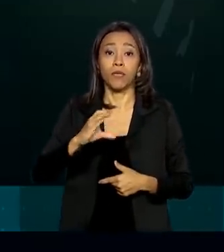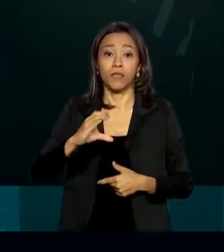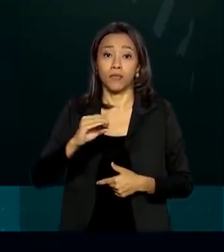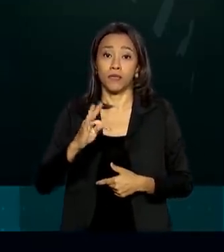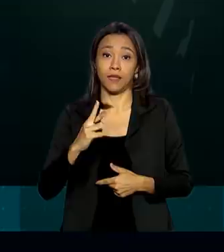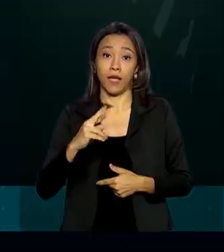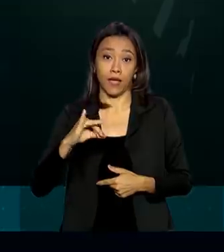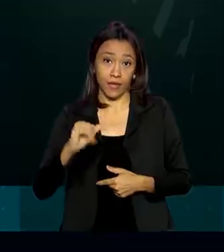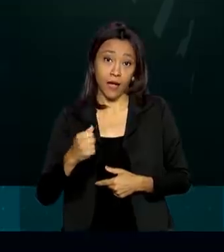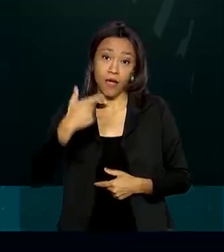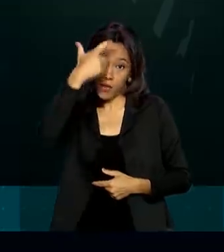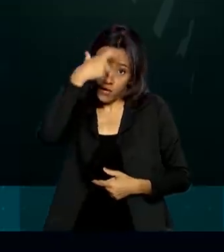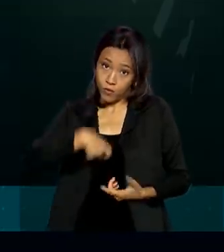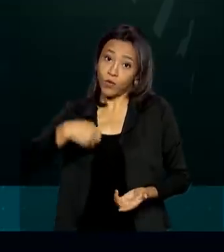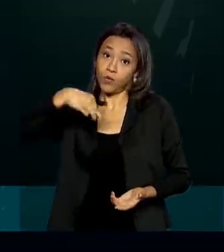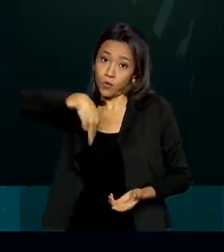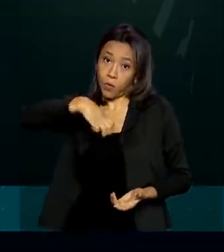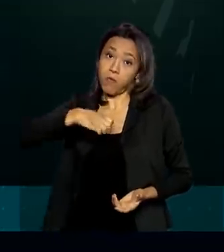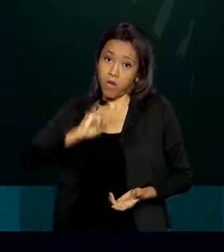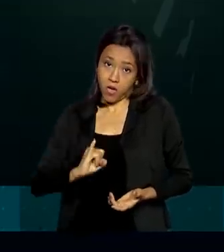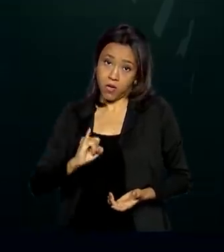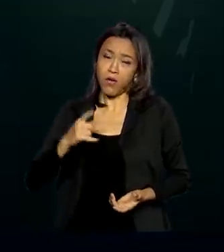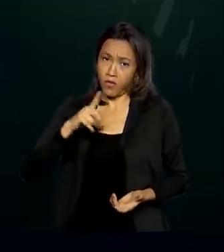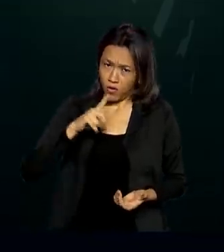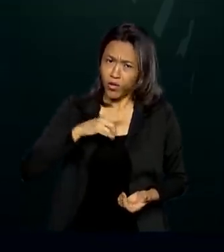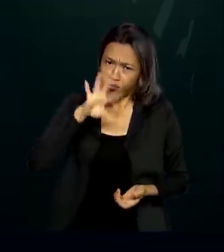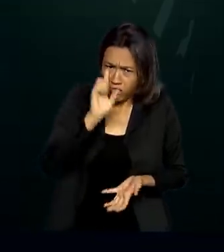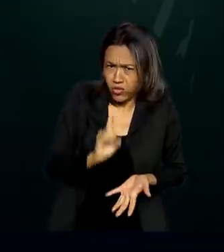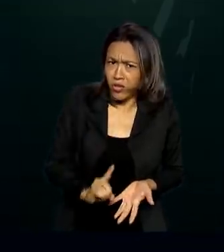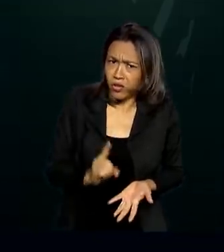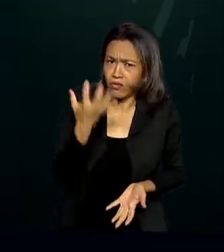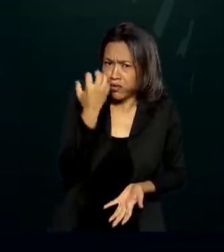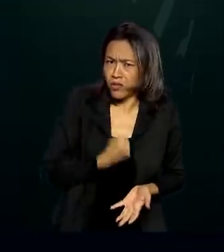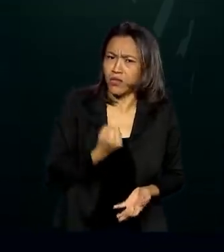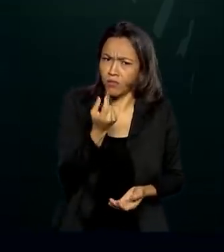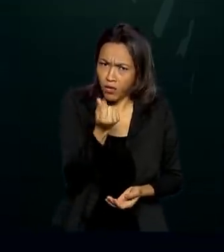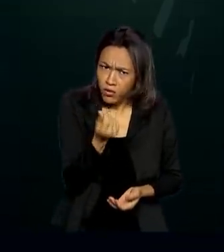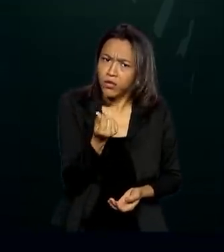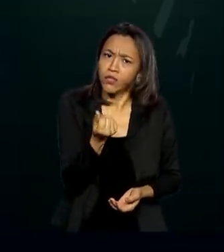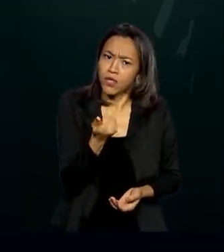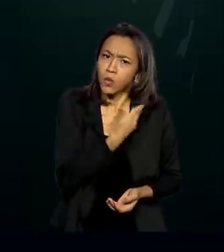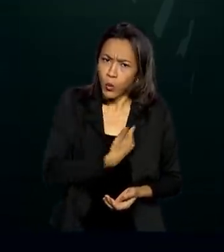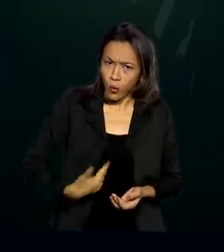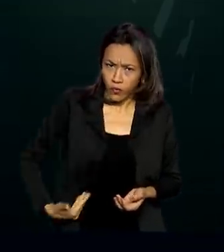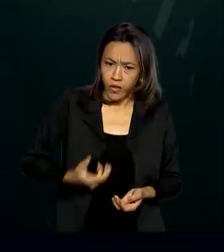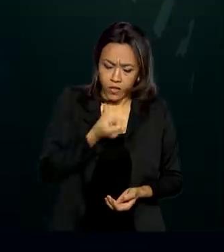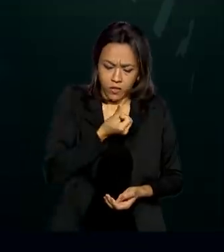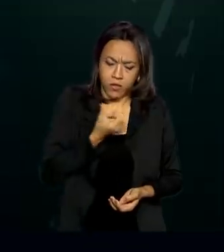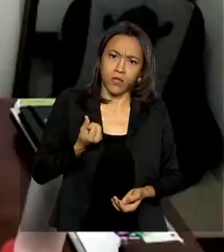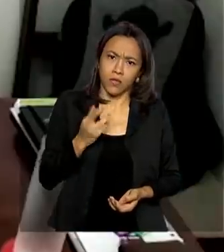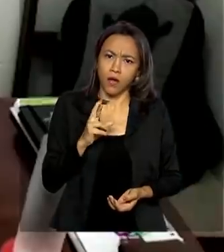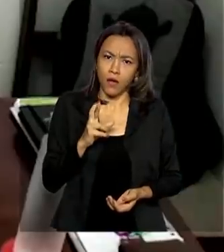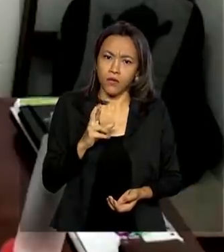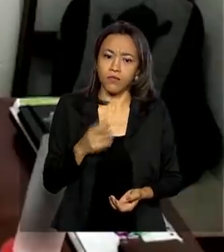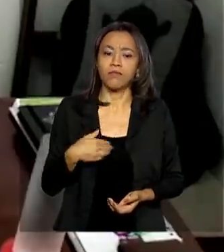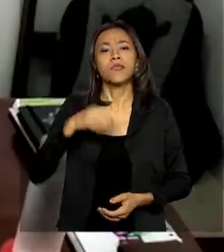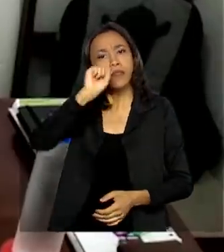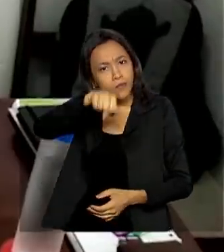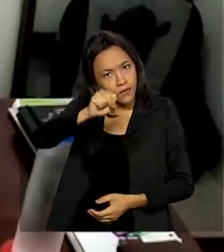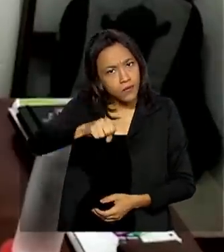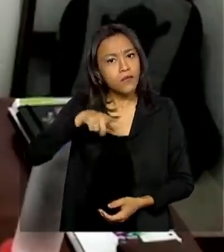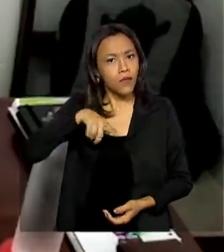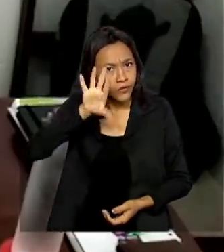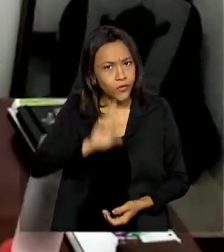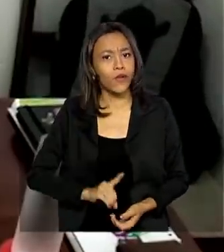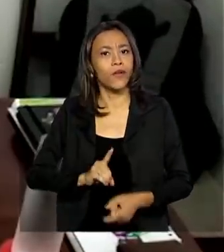e por isso eu queria saber se por um caso tem o direito de receber o auxílio do governo no valor de R 600. Tem direito sim,